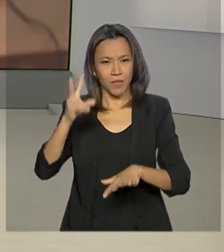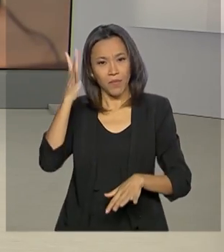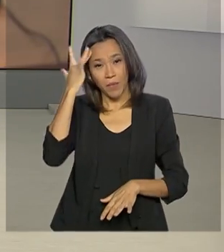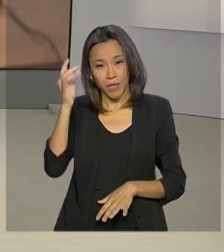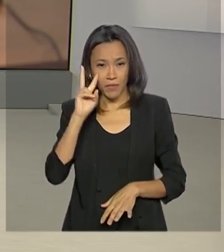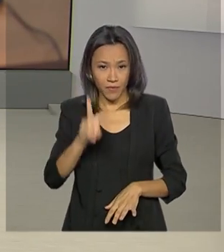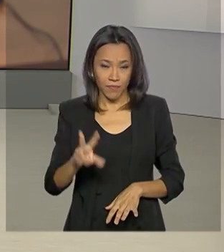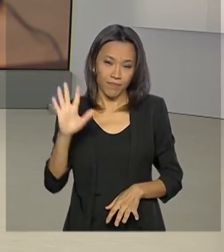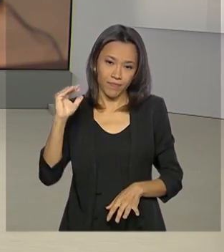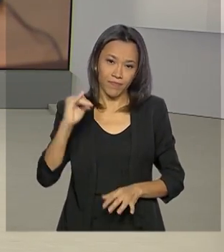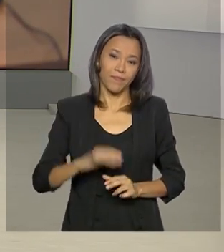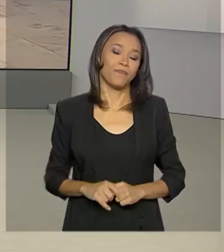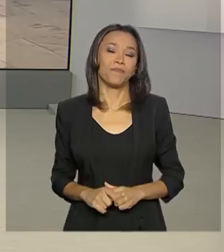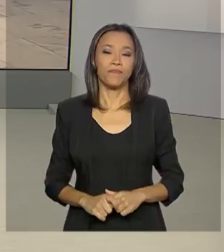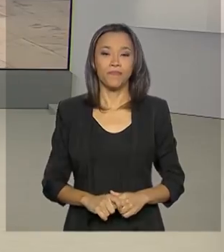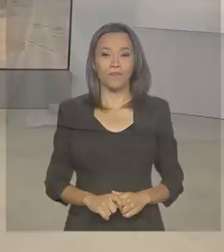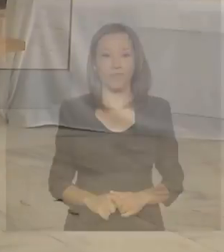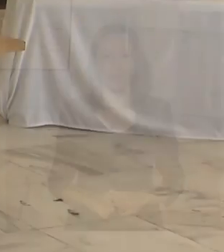amanhã. Até lá!